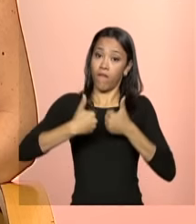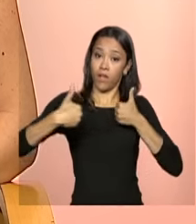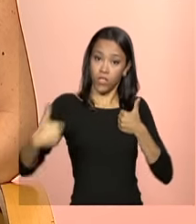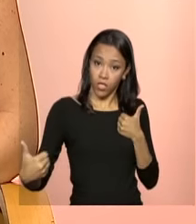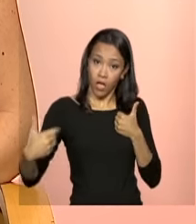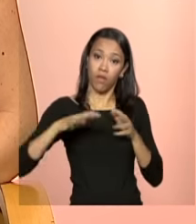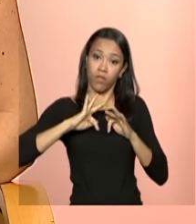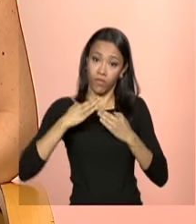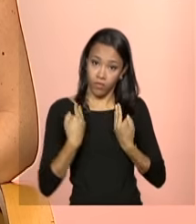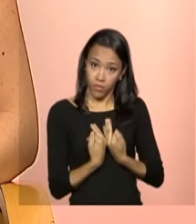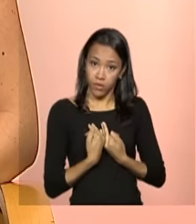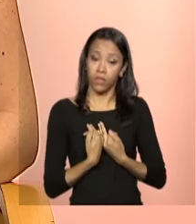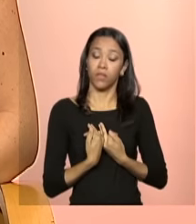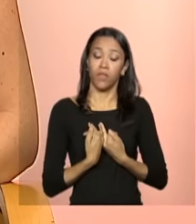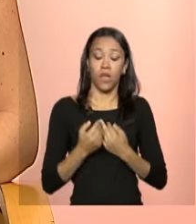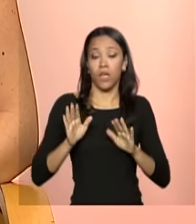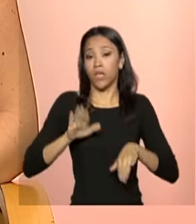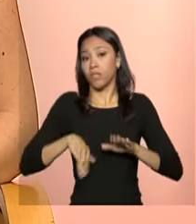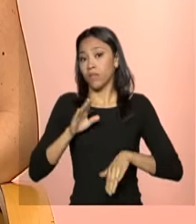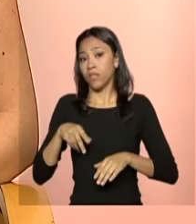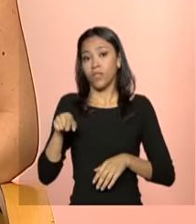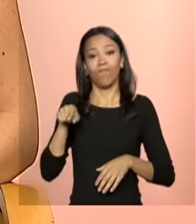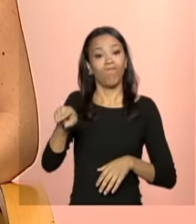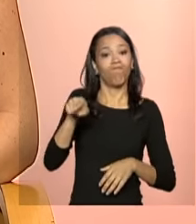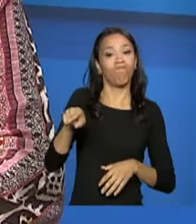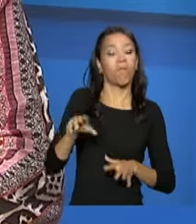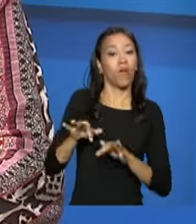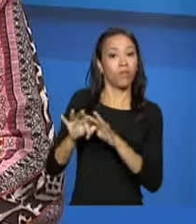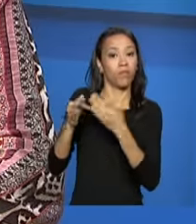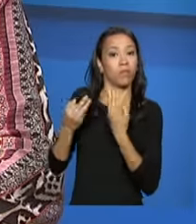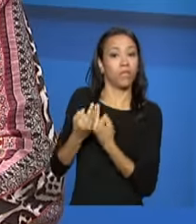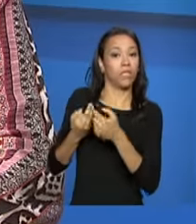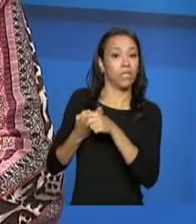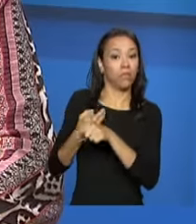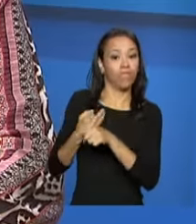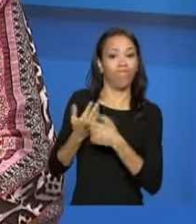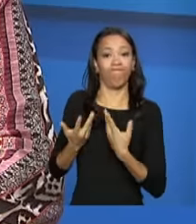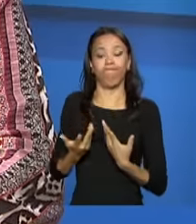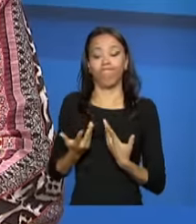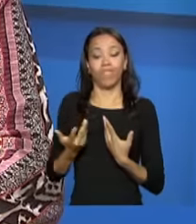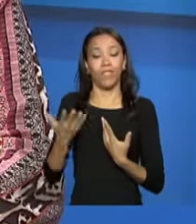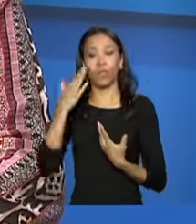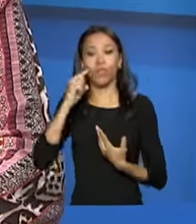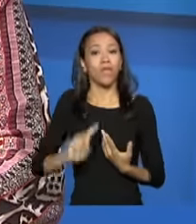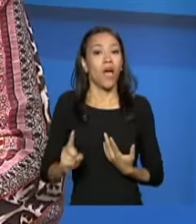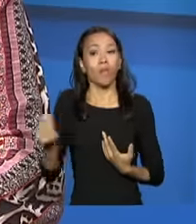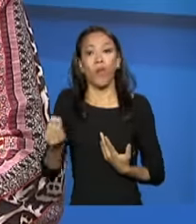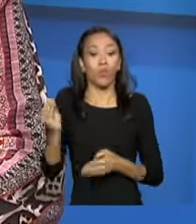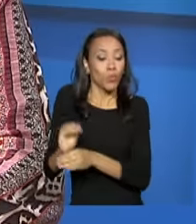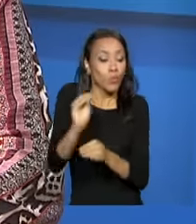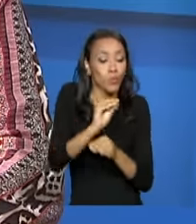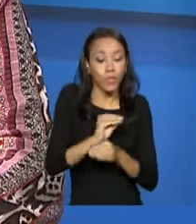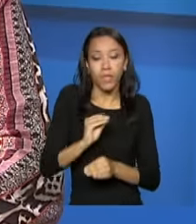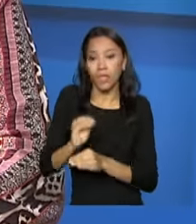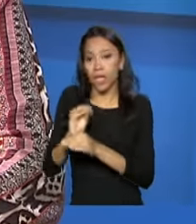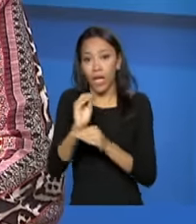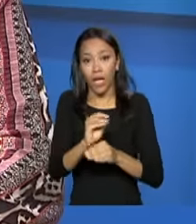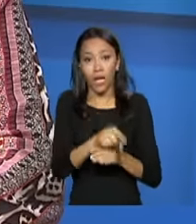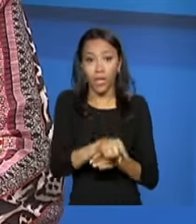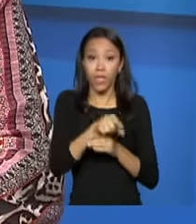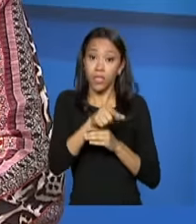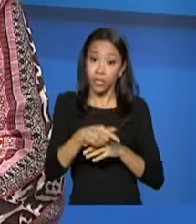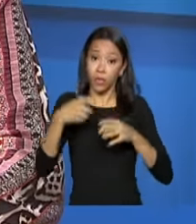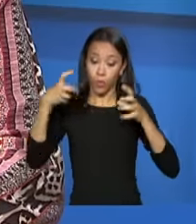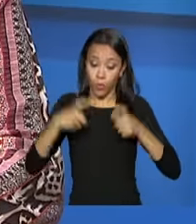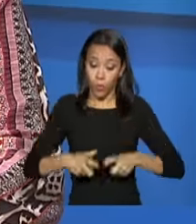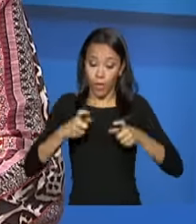familiares. Muitas vezes a família, aos poucos, vai perdendo a capacidade de cuidar e o serviço de acolhimento, então,